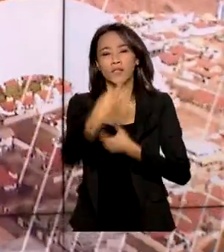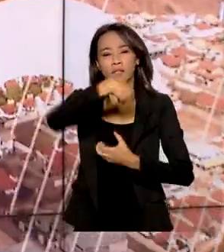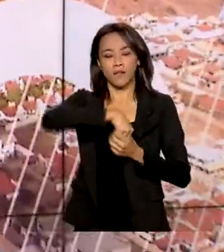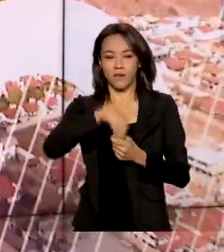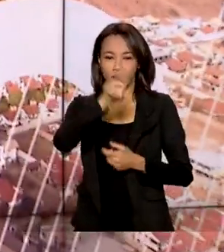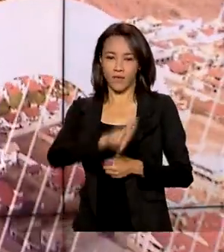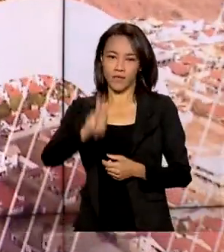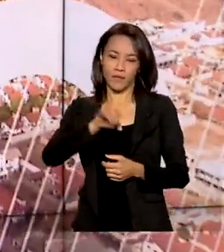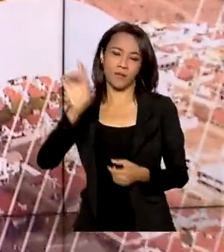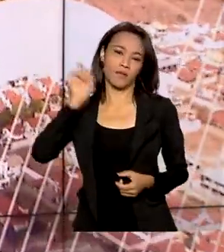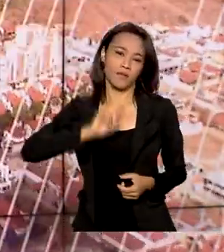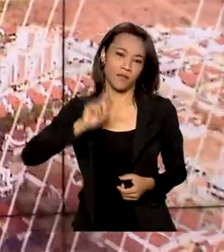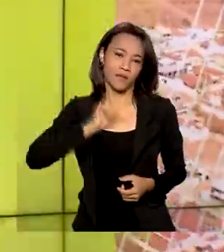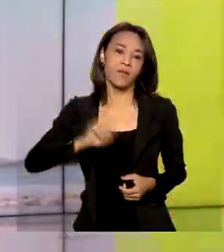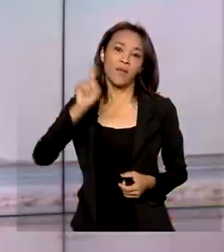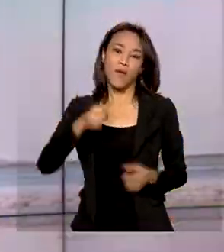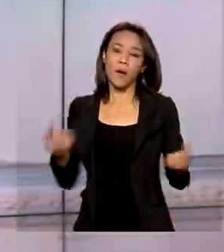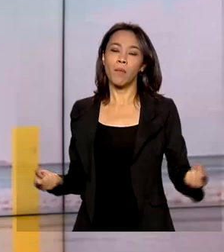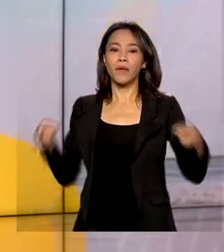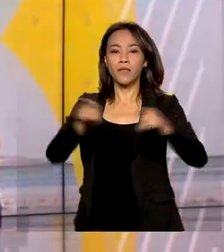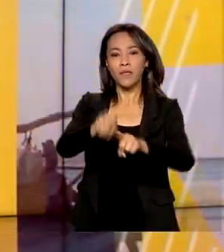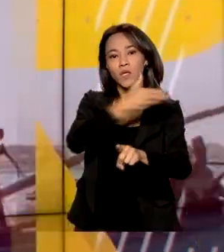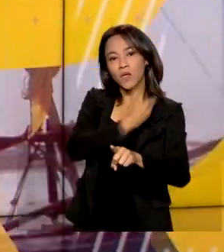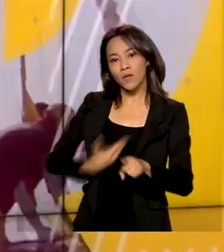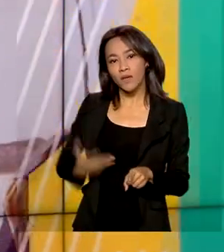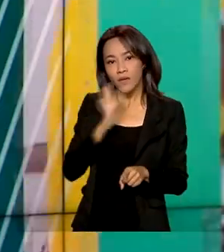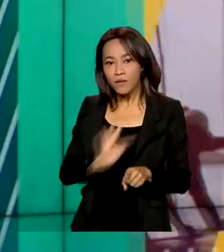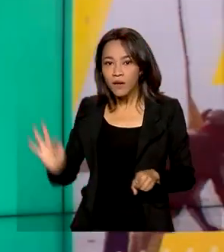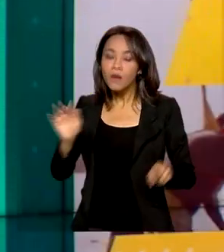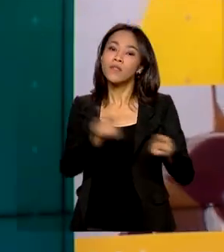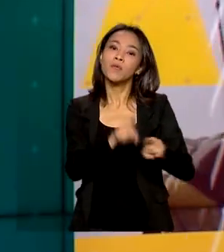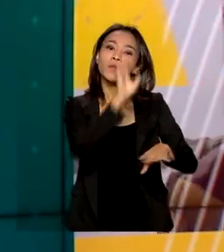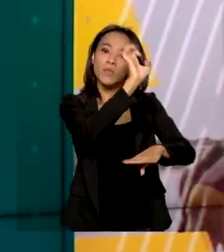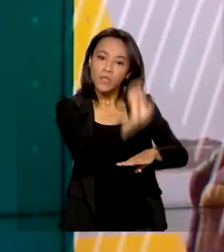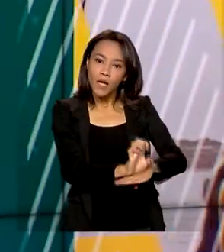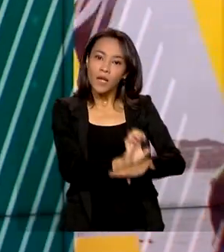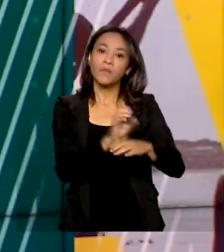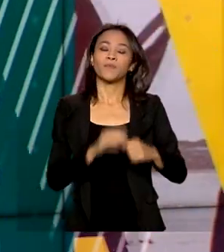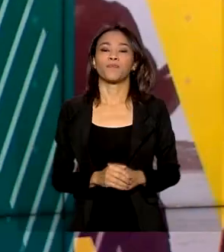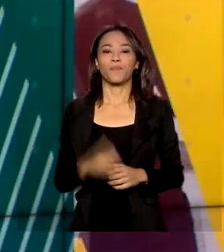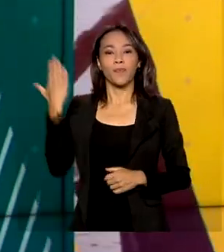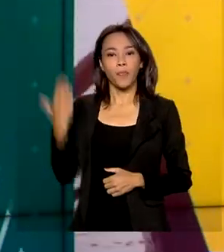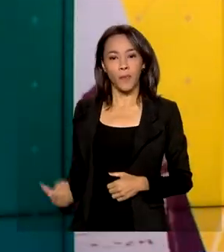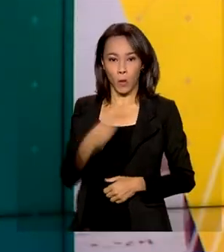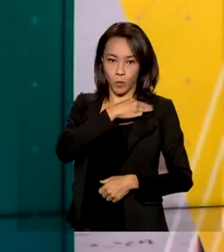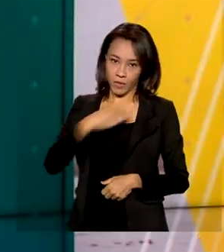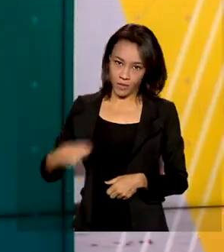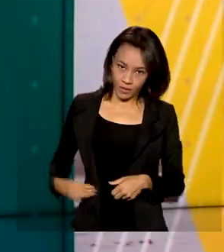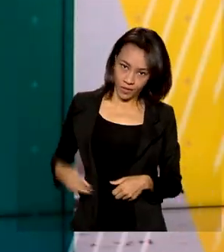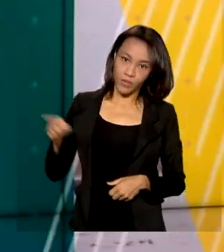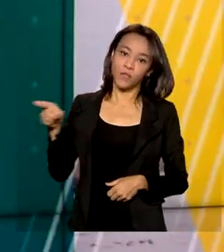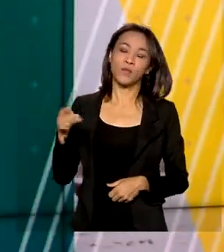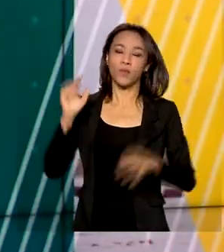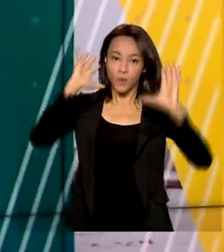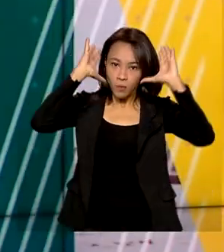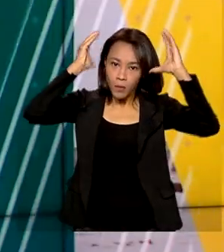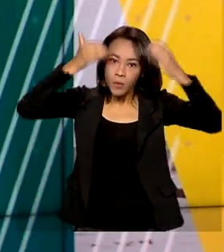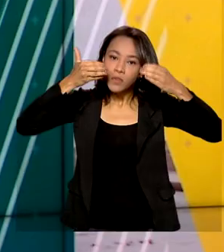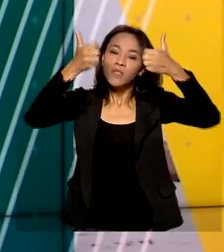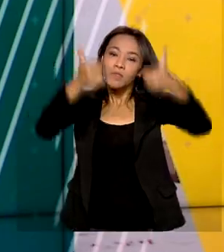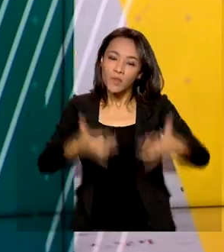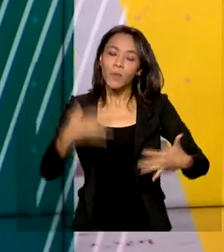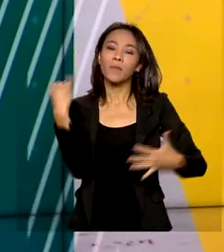Gerais e é uma parceria dos governos federal e estadual. O ministro da Ciência, Tecnologia e Inovações, Marcos Pontes, destacou a